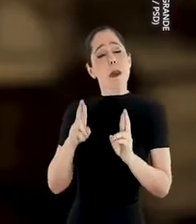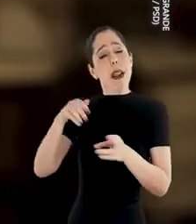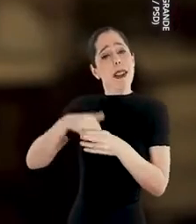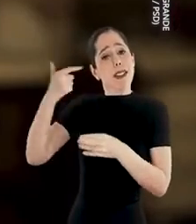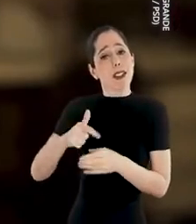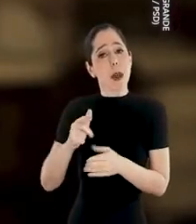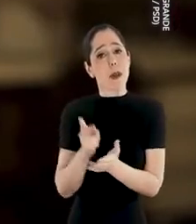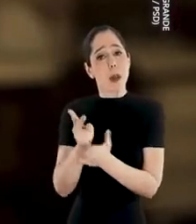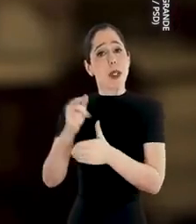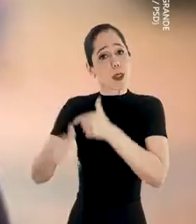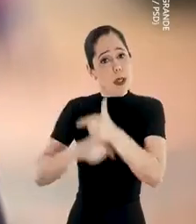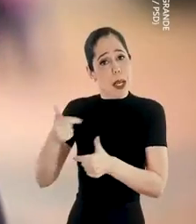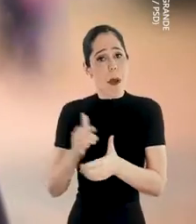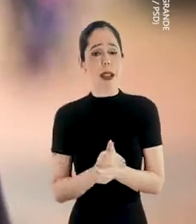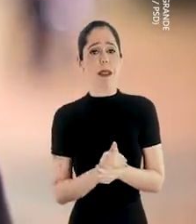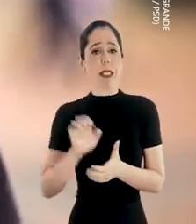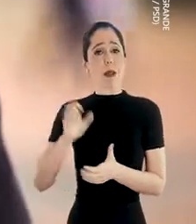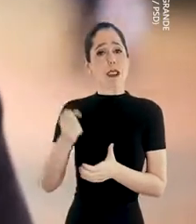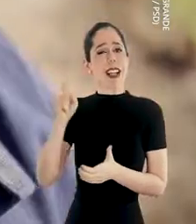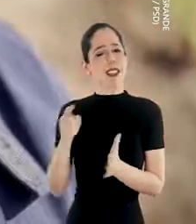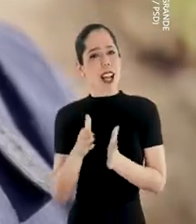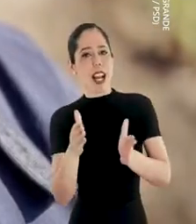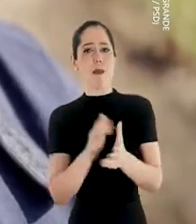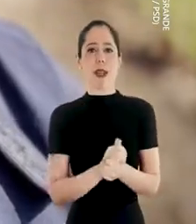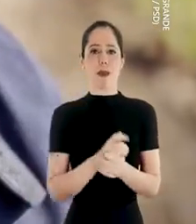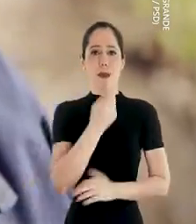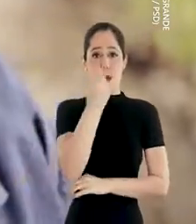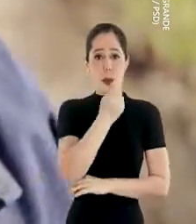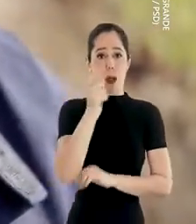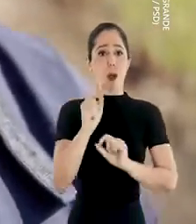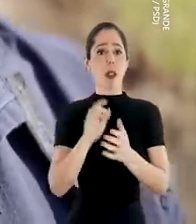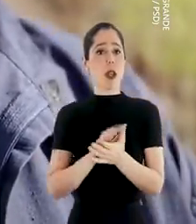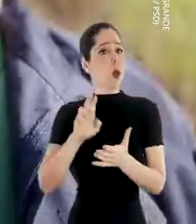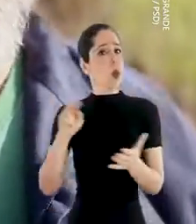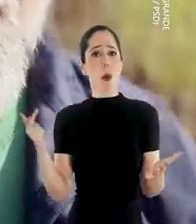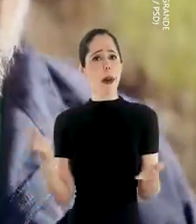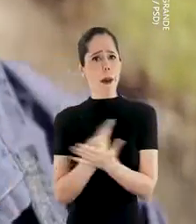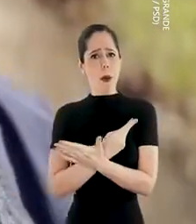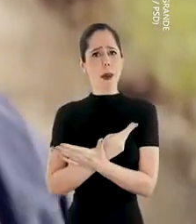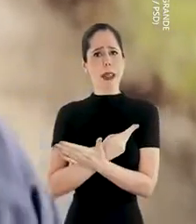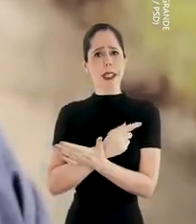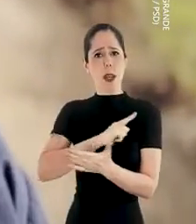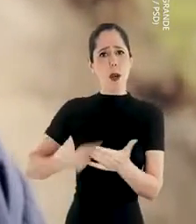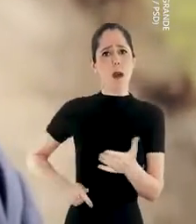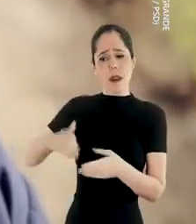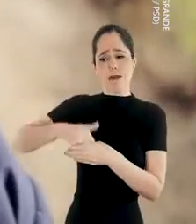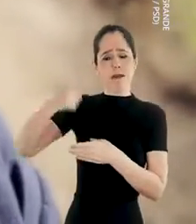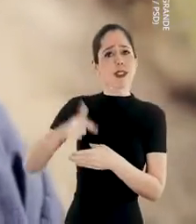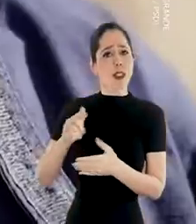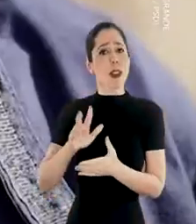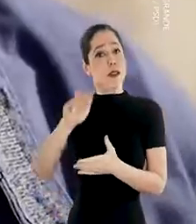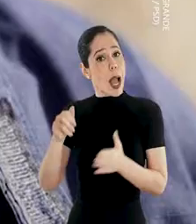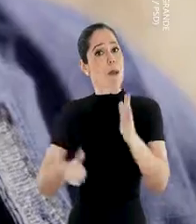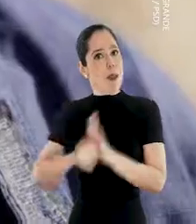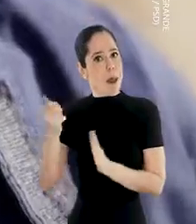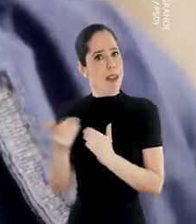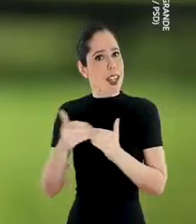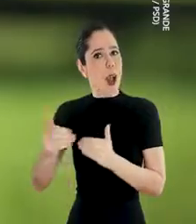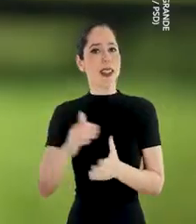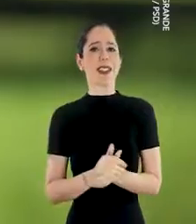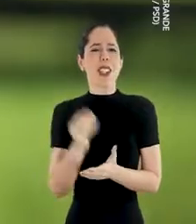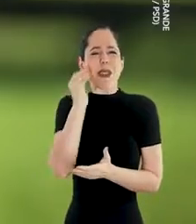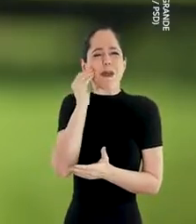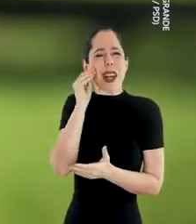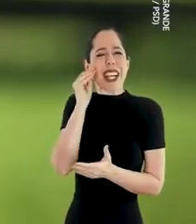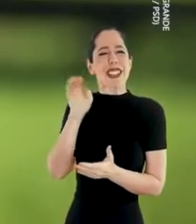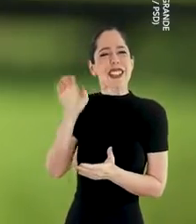ele se reeleja e continue esse trabalho. E o Eduardo Leite é o caminho. No Rio Grande do Sul, nunca houve renovação de governo. Vai ser a primeira vez.